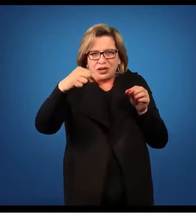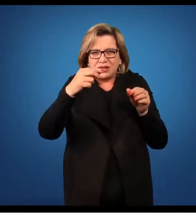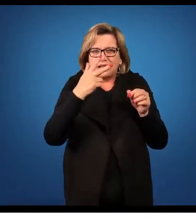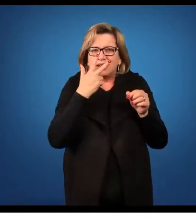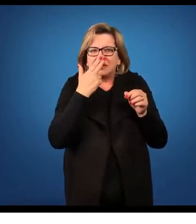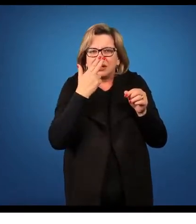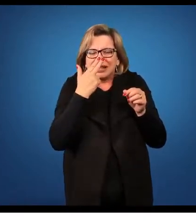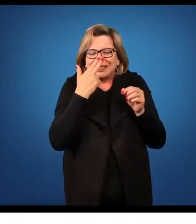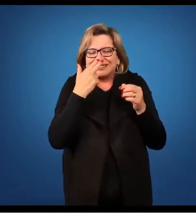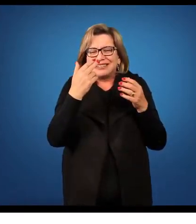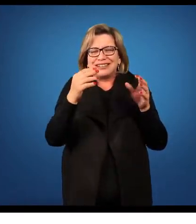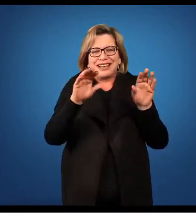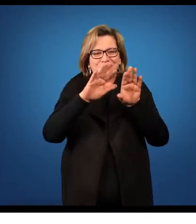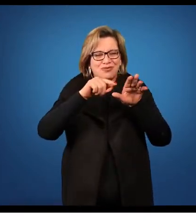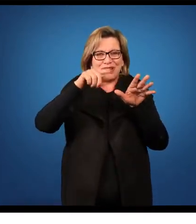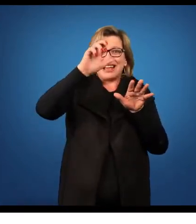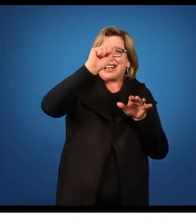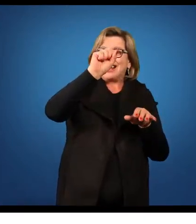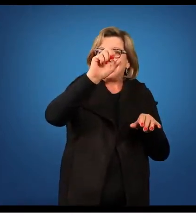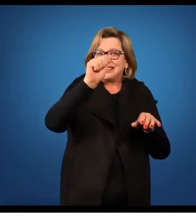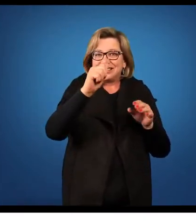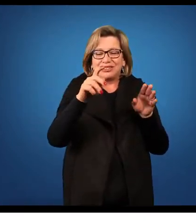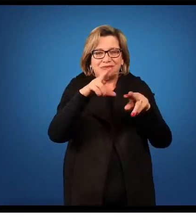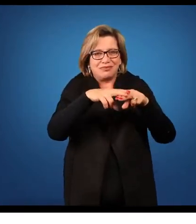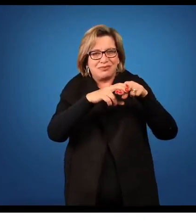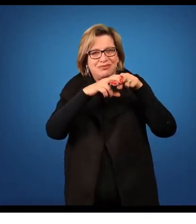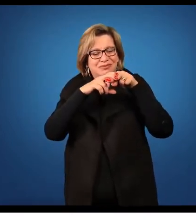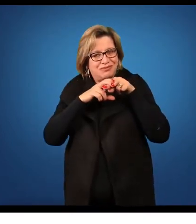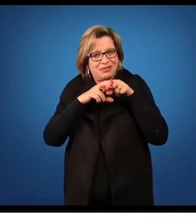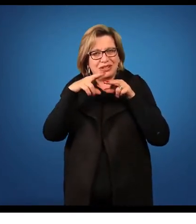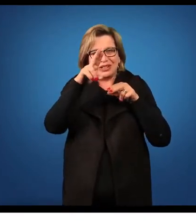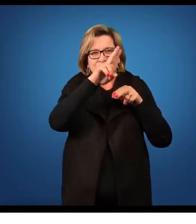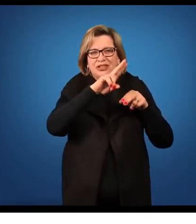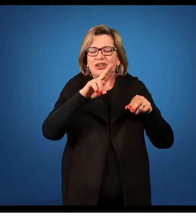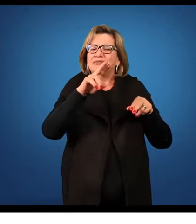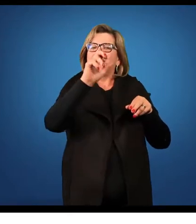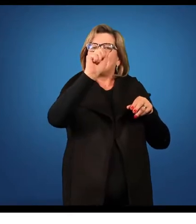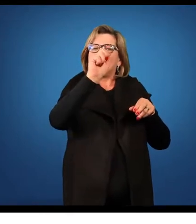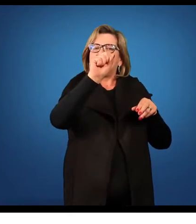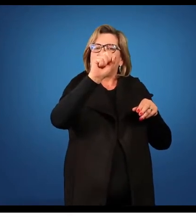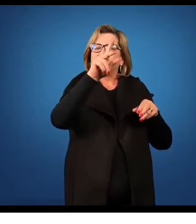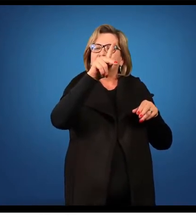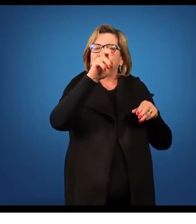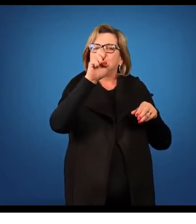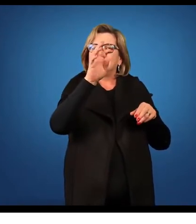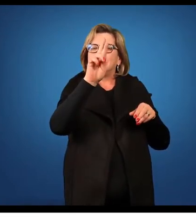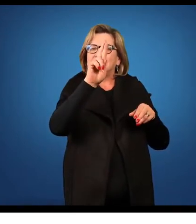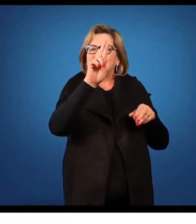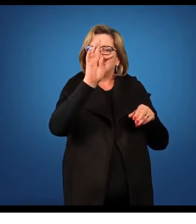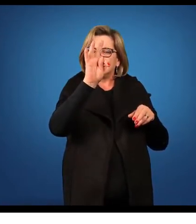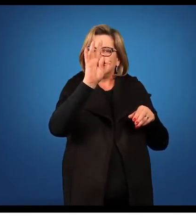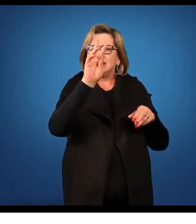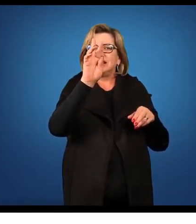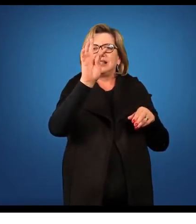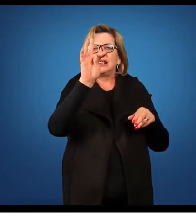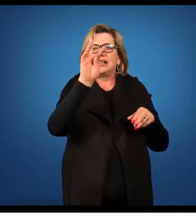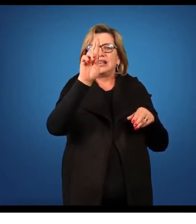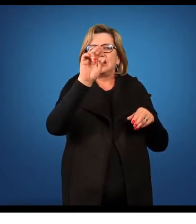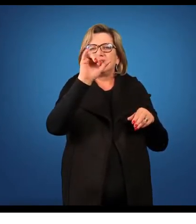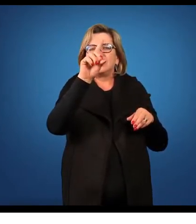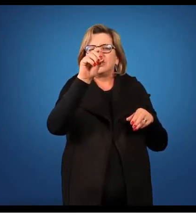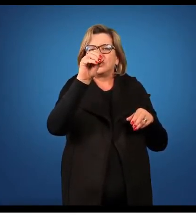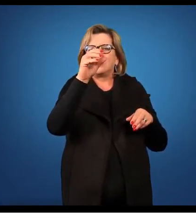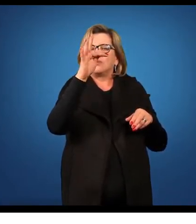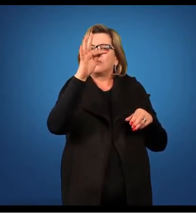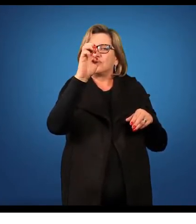aspecto de uma asa. Por isso que esse grupo, no passado, era classificado como as pteridófitas. Nesse caso aqui, uma folha um pouco mais jovem, podem